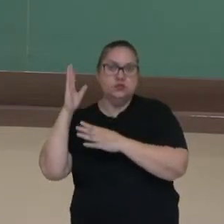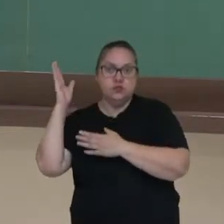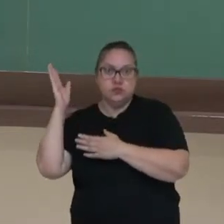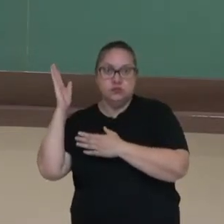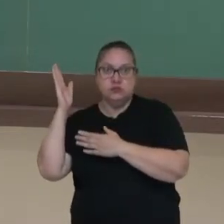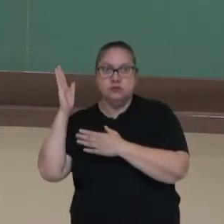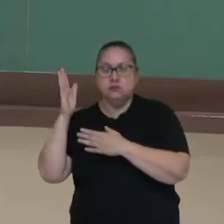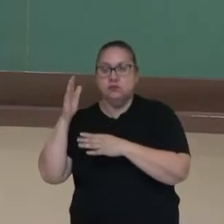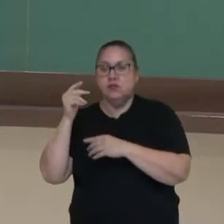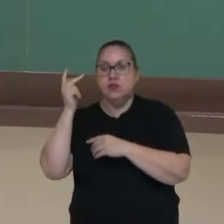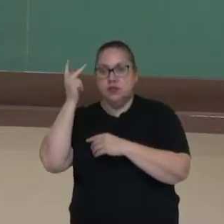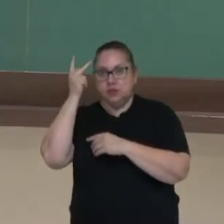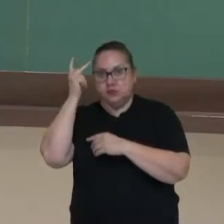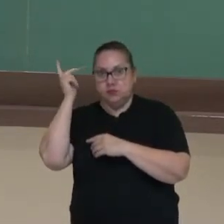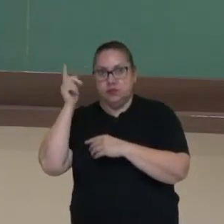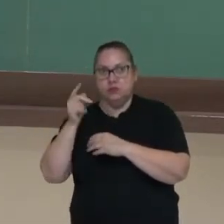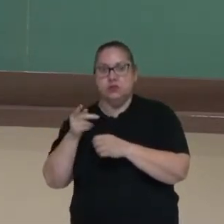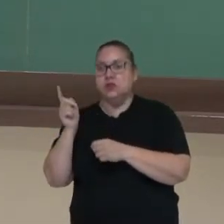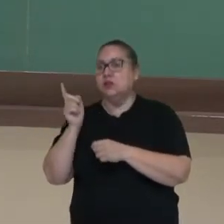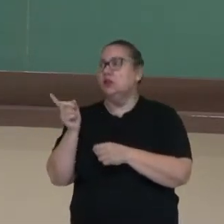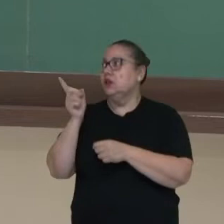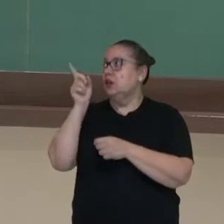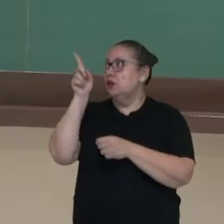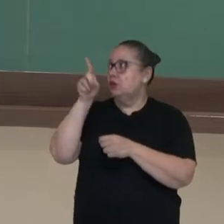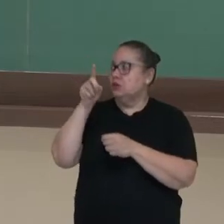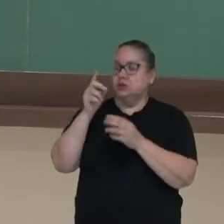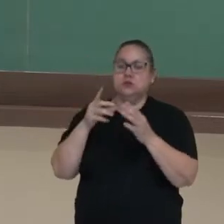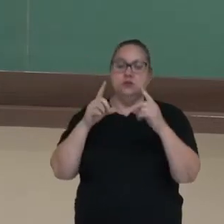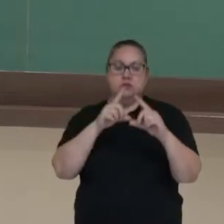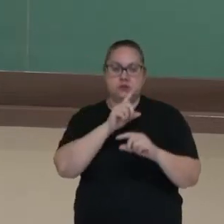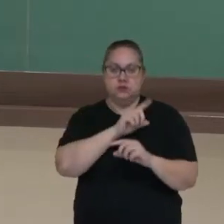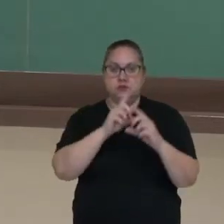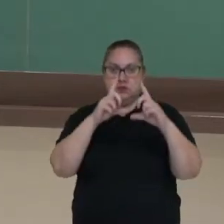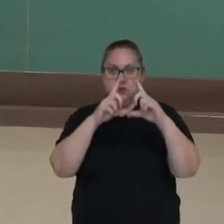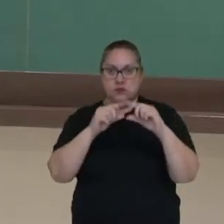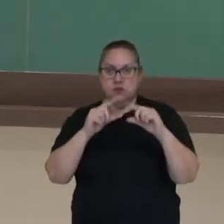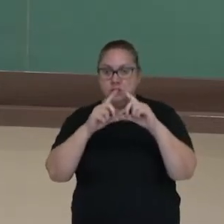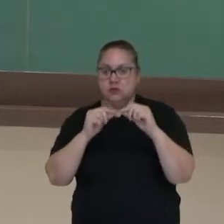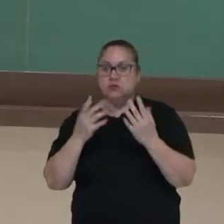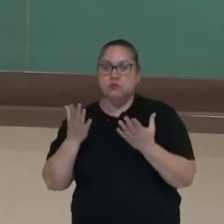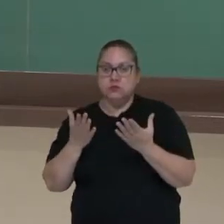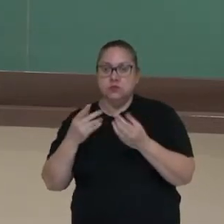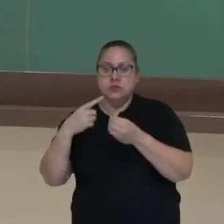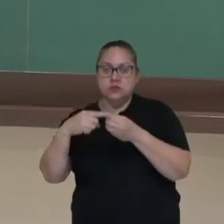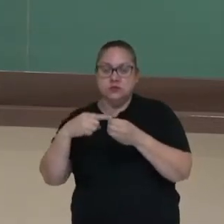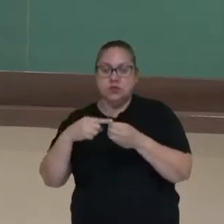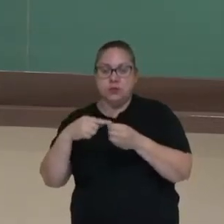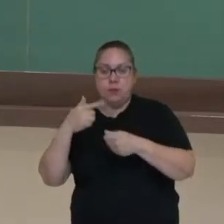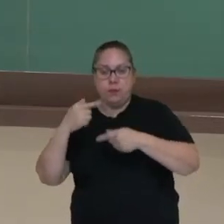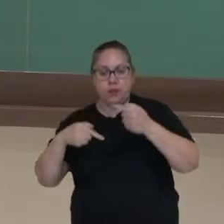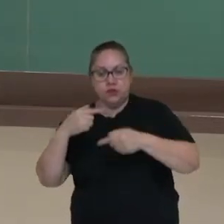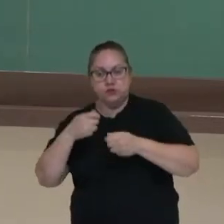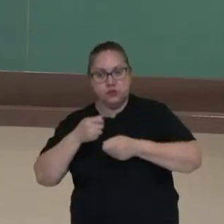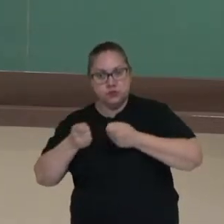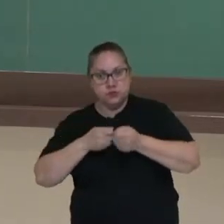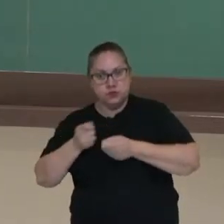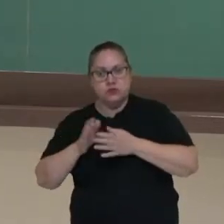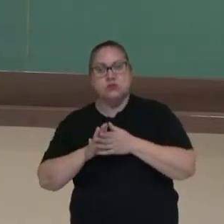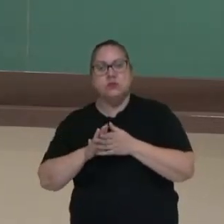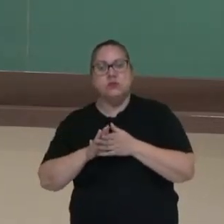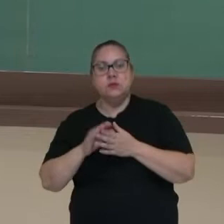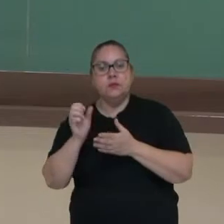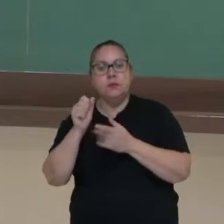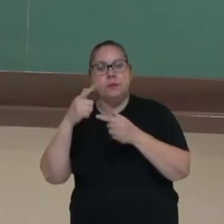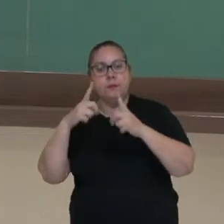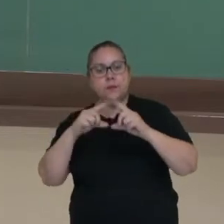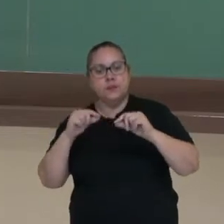de Aparecida. Já a cidade da esquerda, Distrito Federal, é uma cidade político-administrativa. A